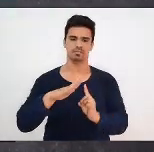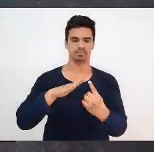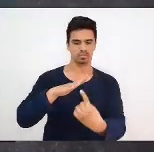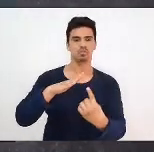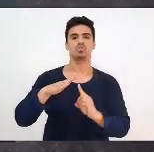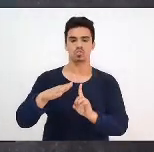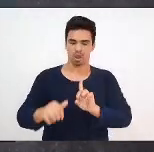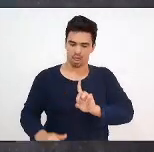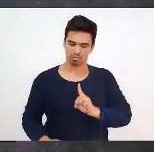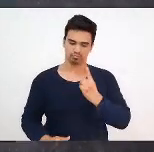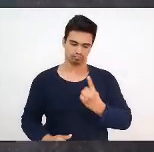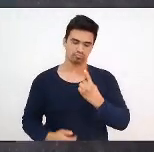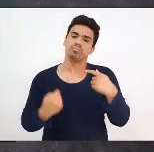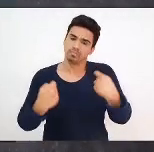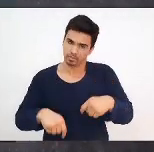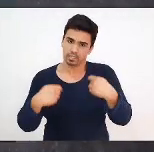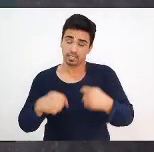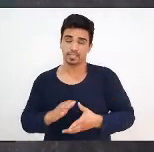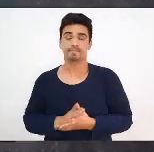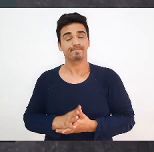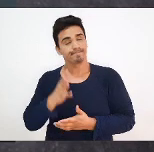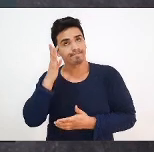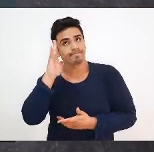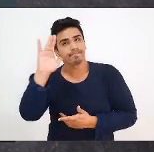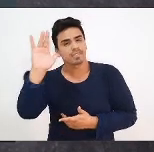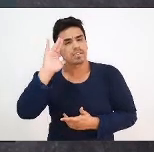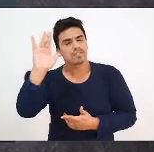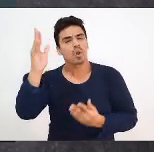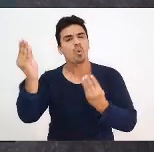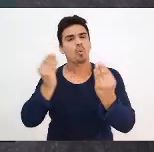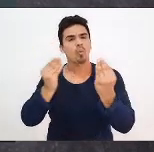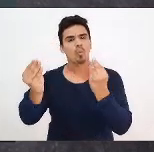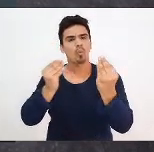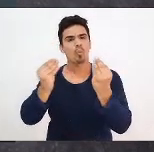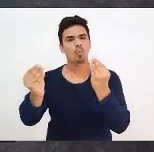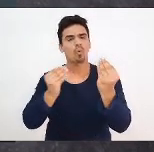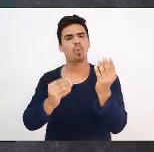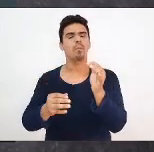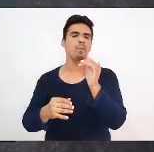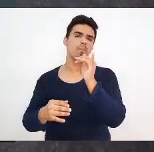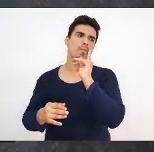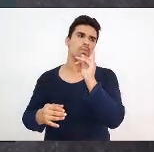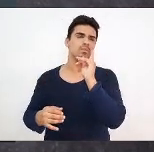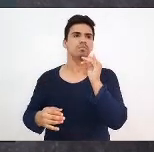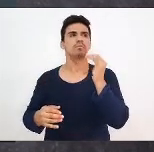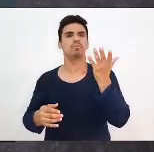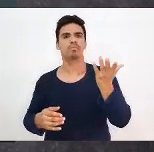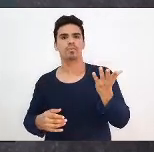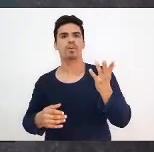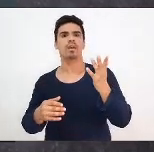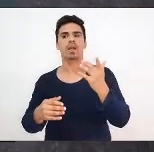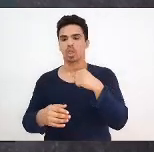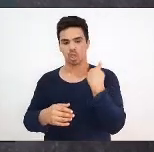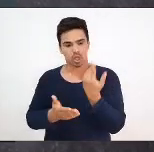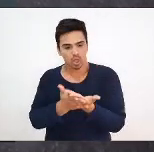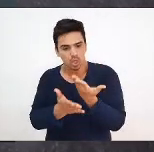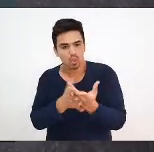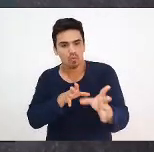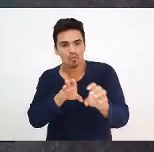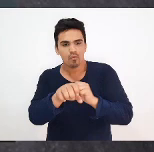começamos a pensar como ficava e como fica a nossa formação. Lá em março,